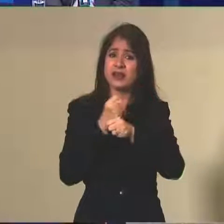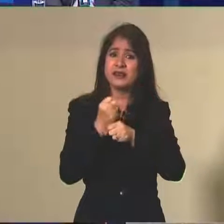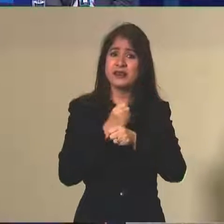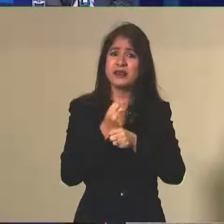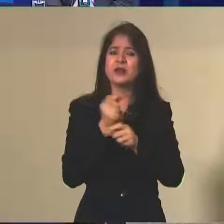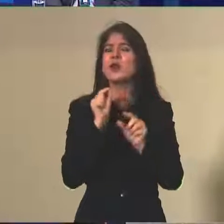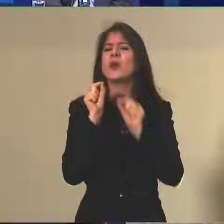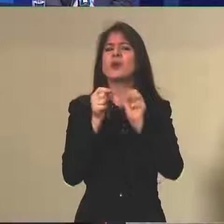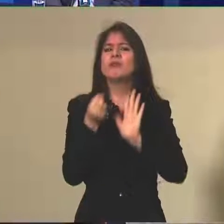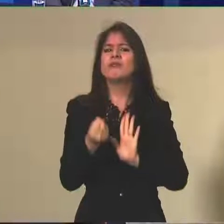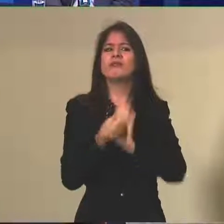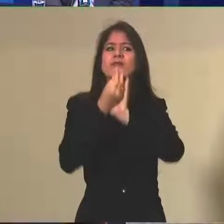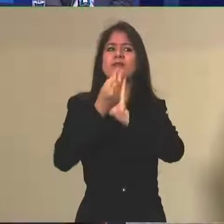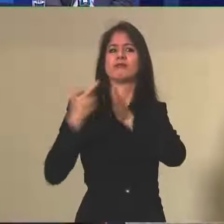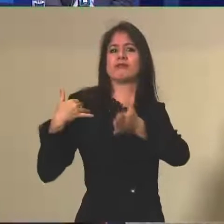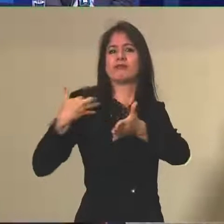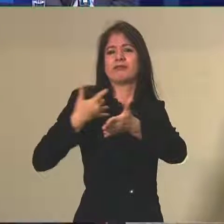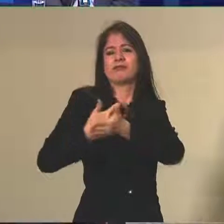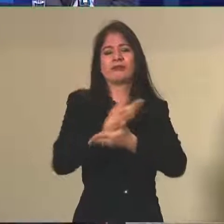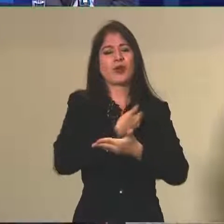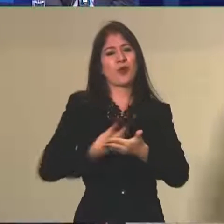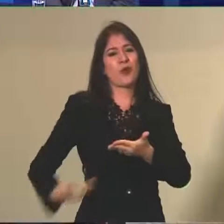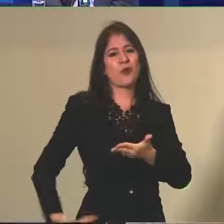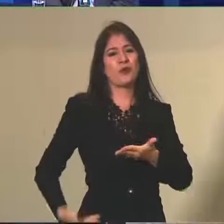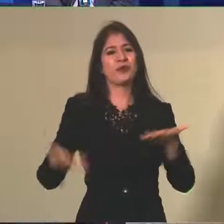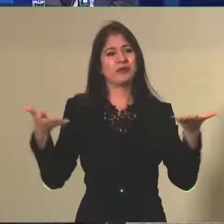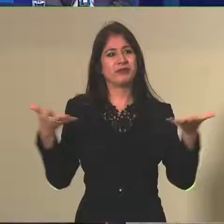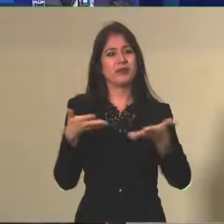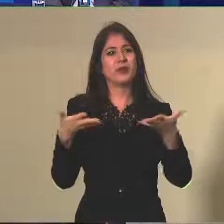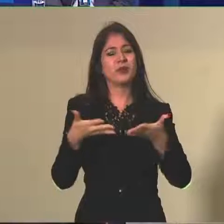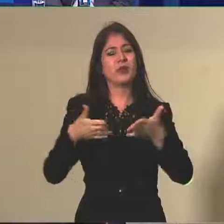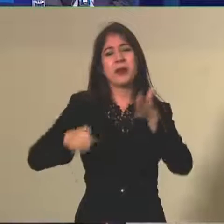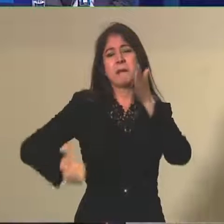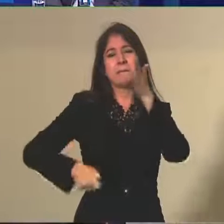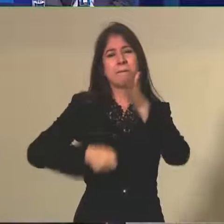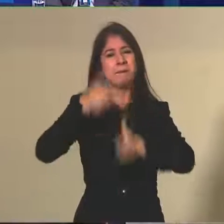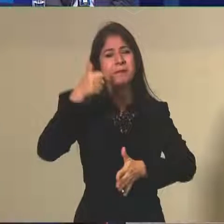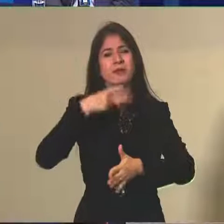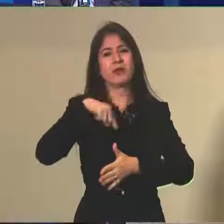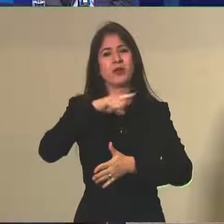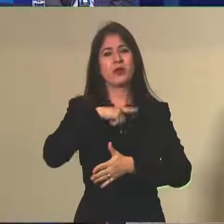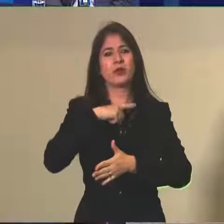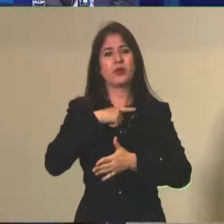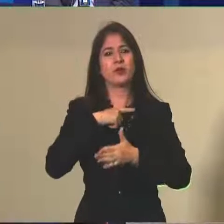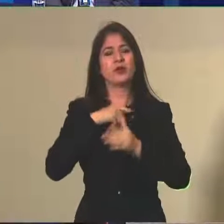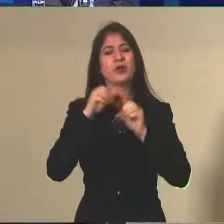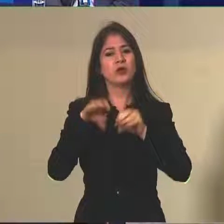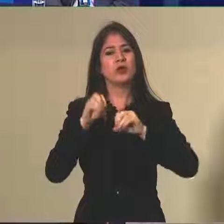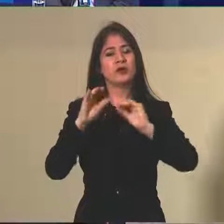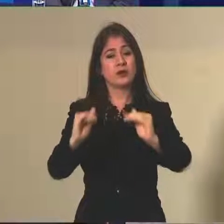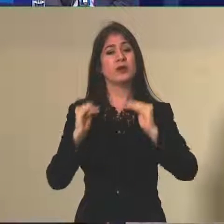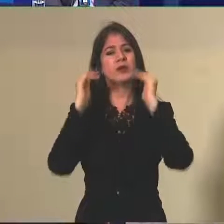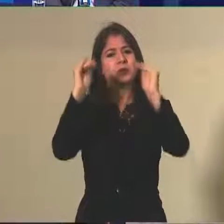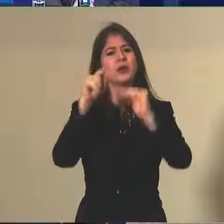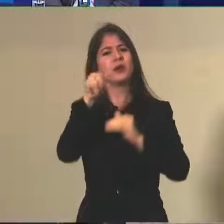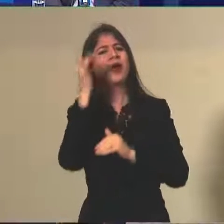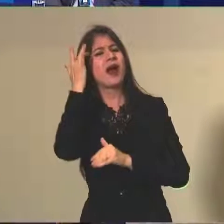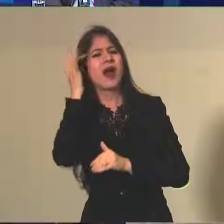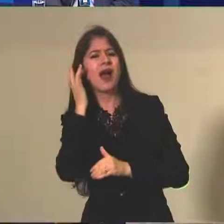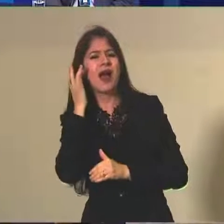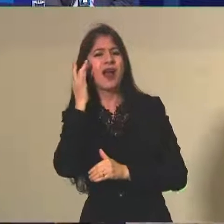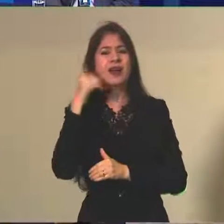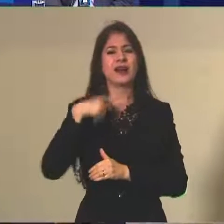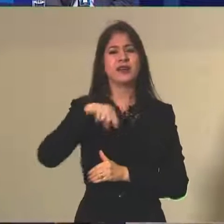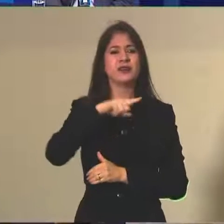legado fica desse governo para o Enem como porta principal aí de acesso ao ensino superior e o que você acha dessas, essas,